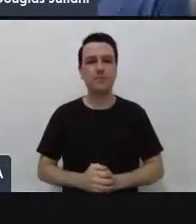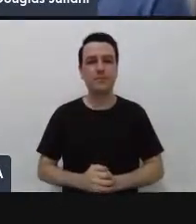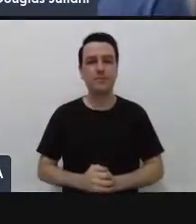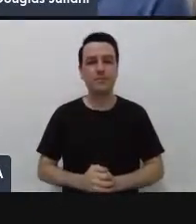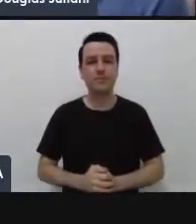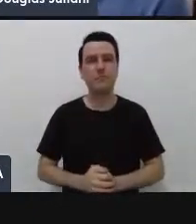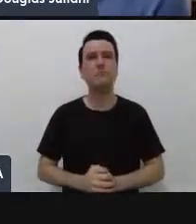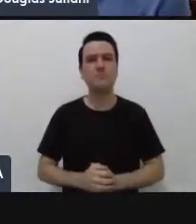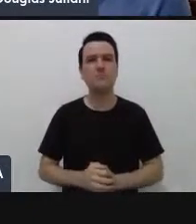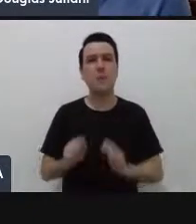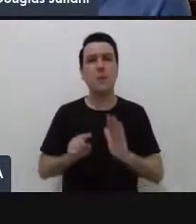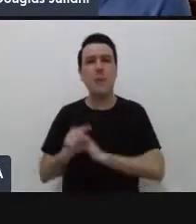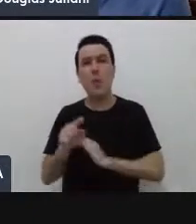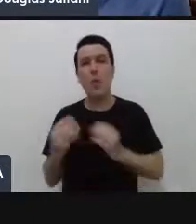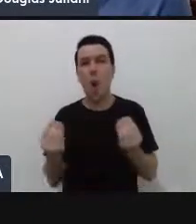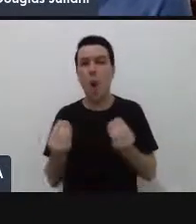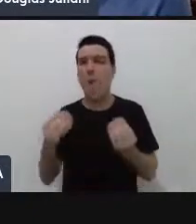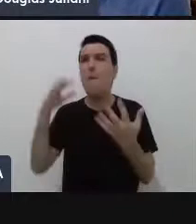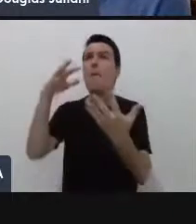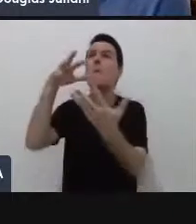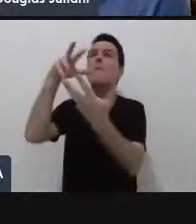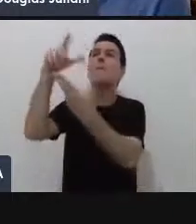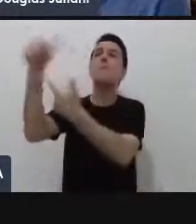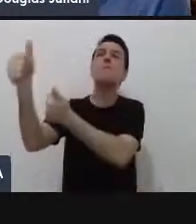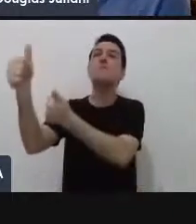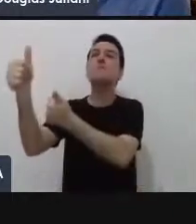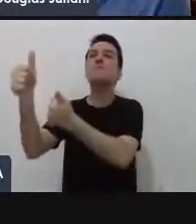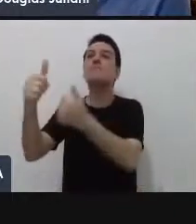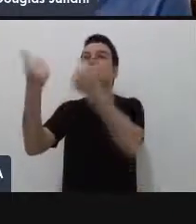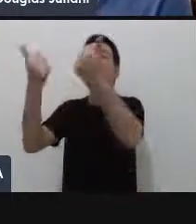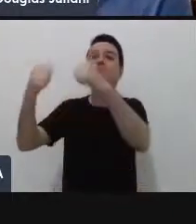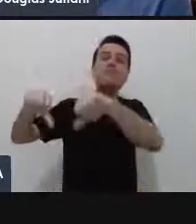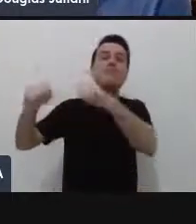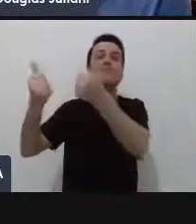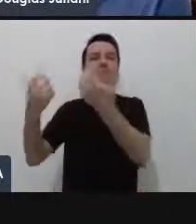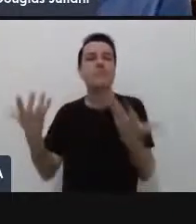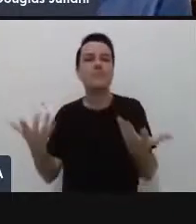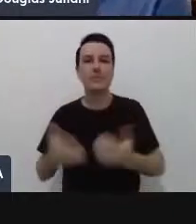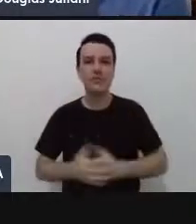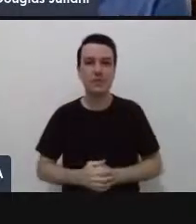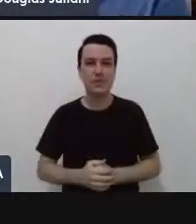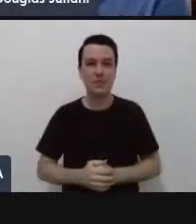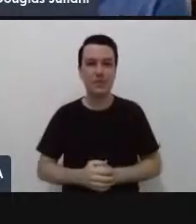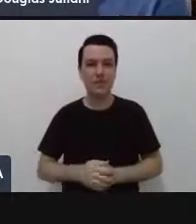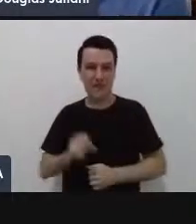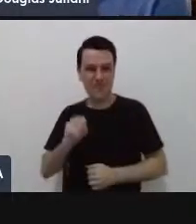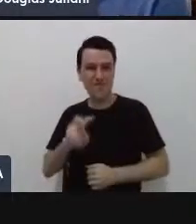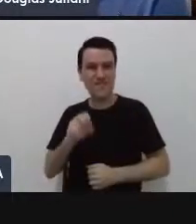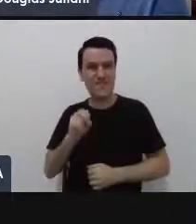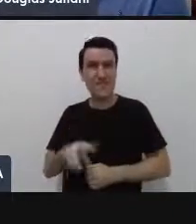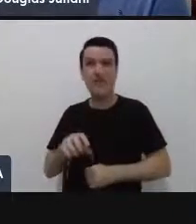E como o mundo reagiu a isso tudo? O vírus parou mundo?